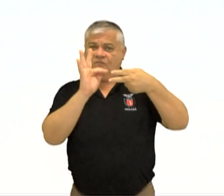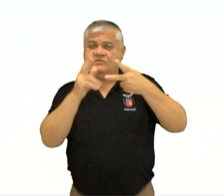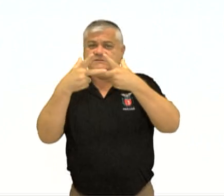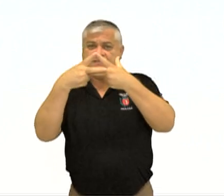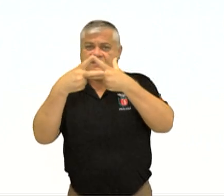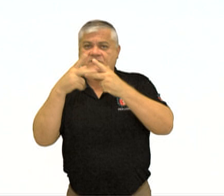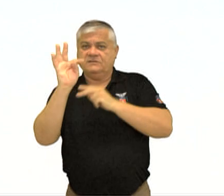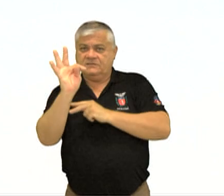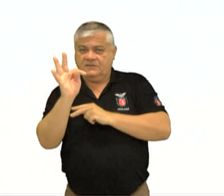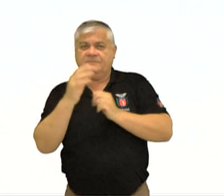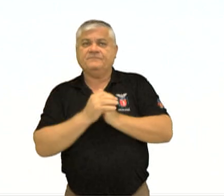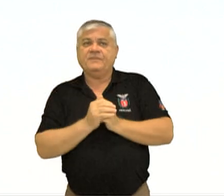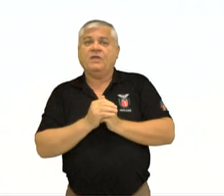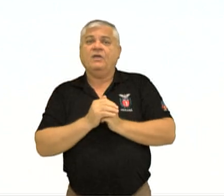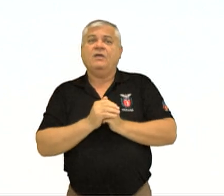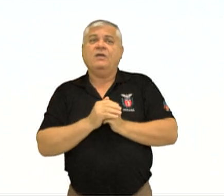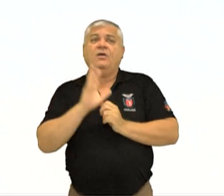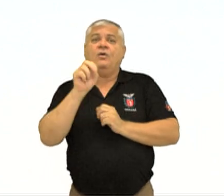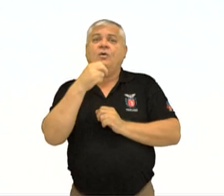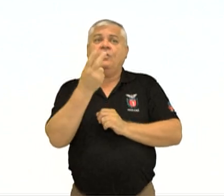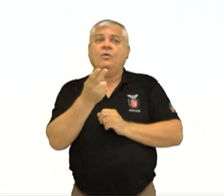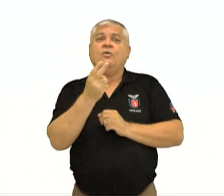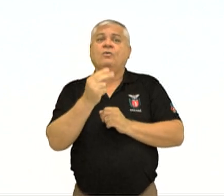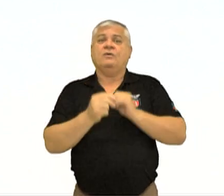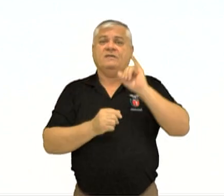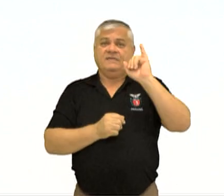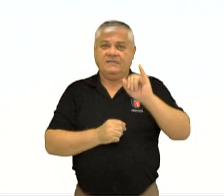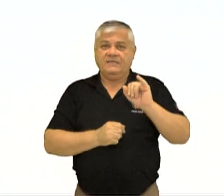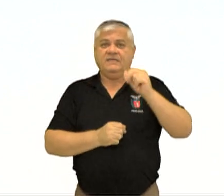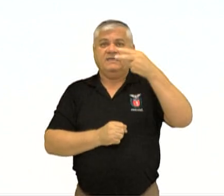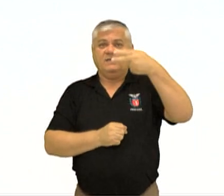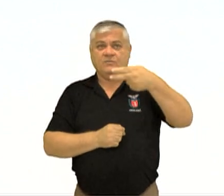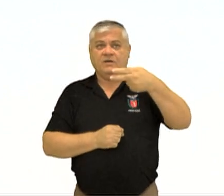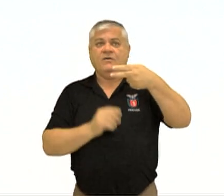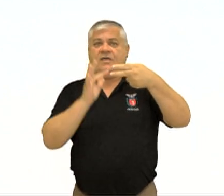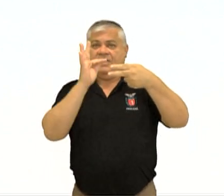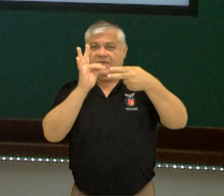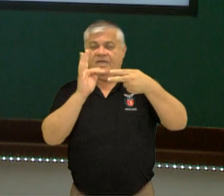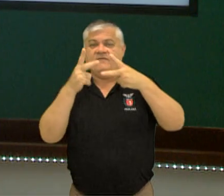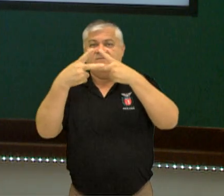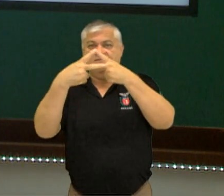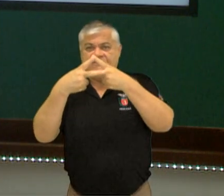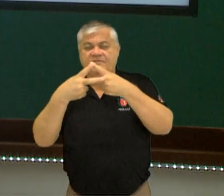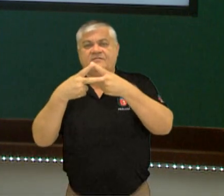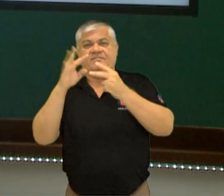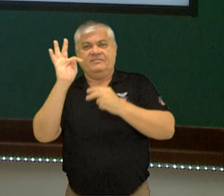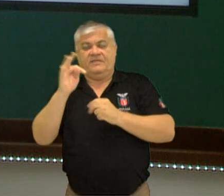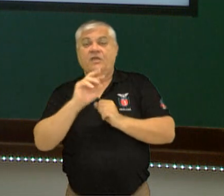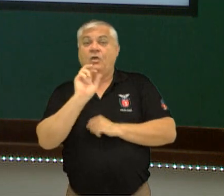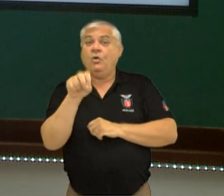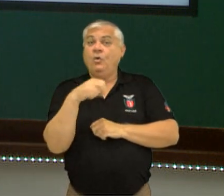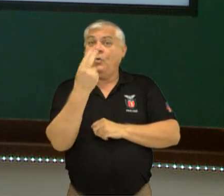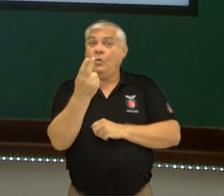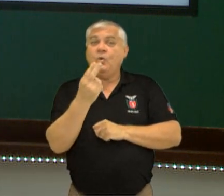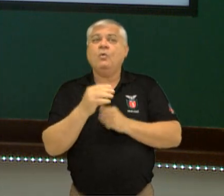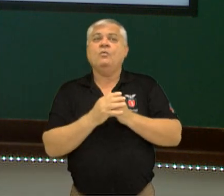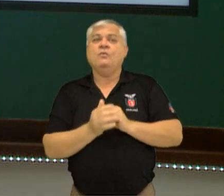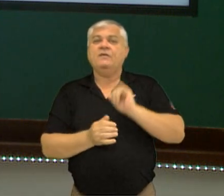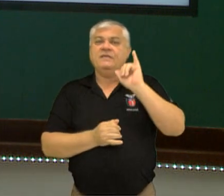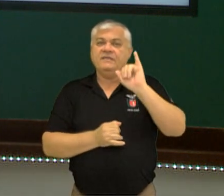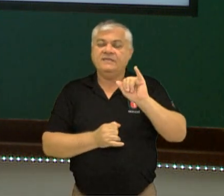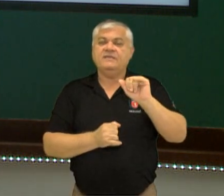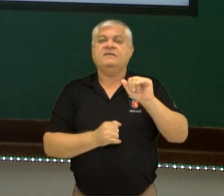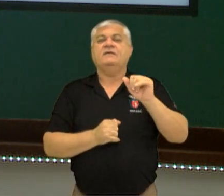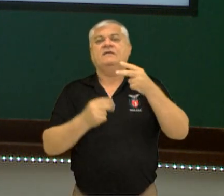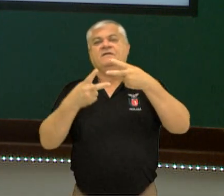T, vezes o intervalo de tempo, ou seja, I igual F vezes delta T, ou o impulso é igual